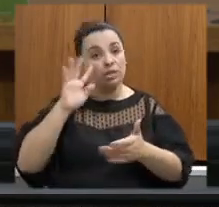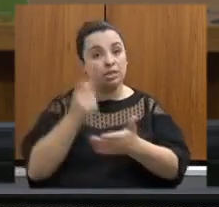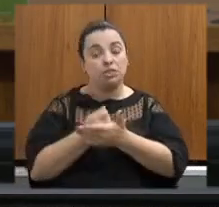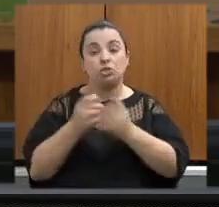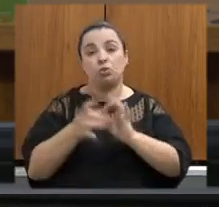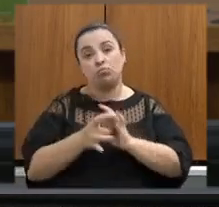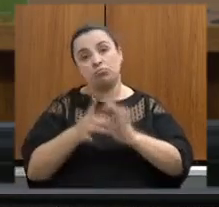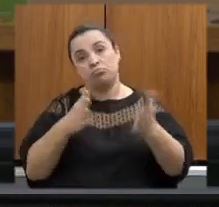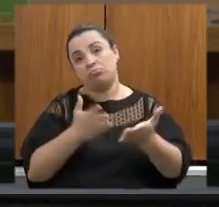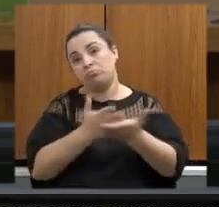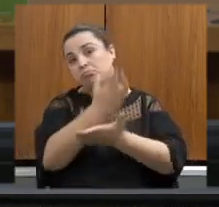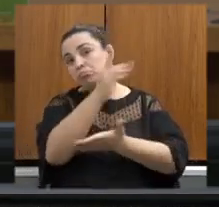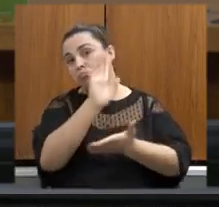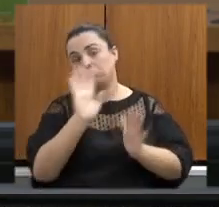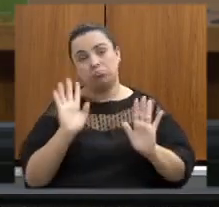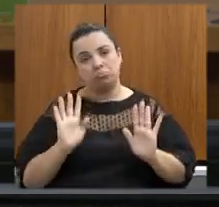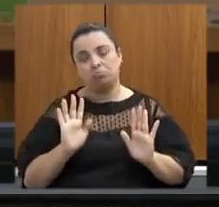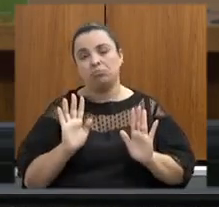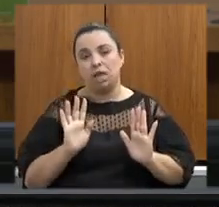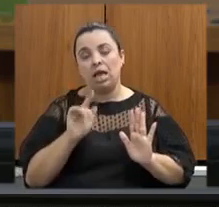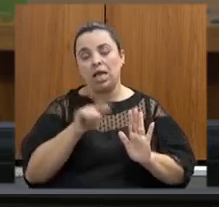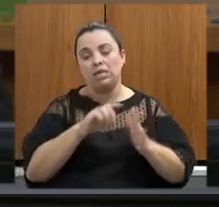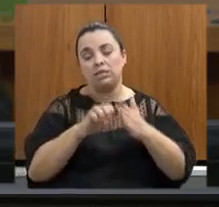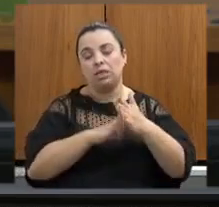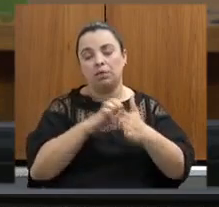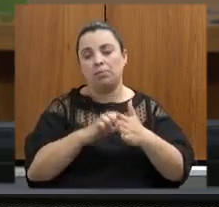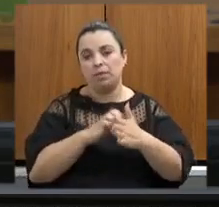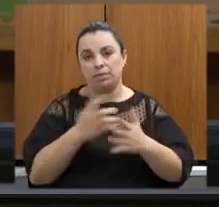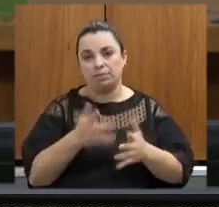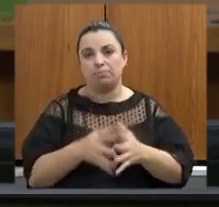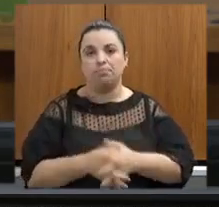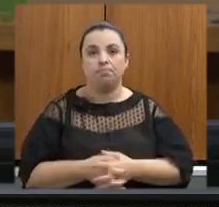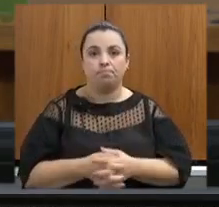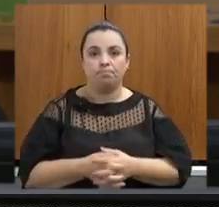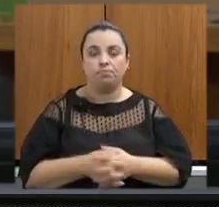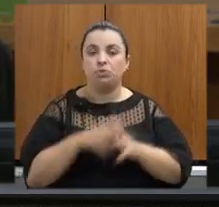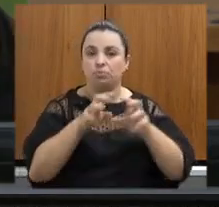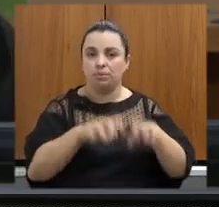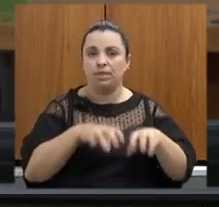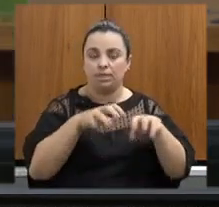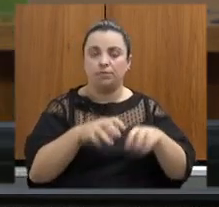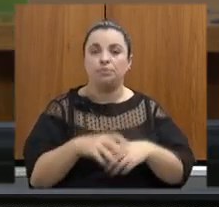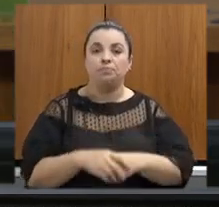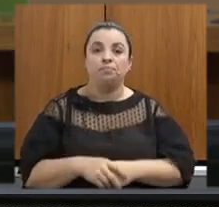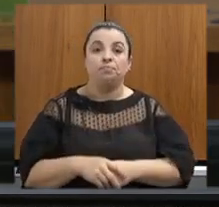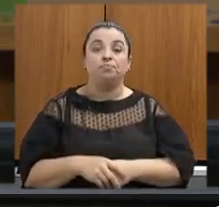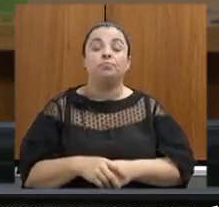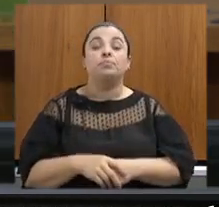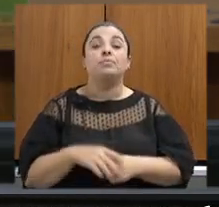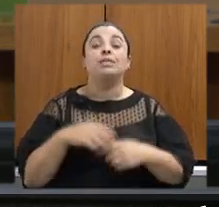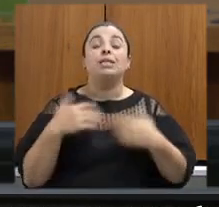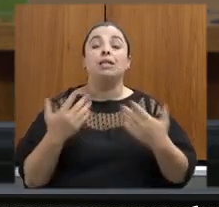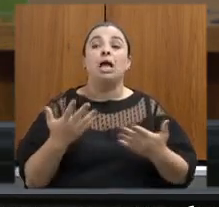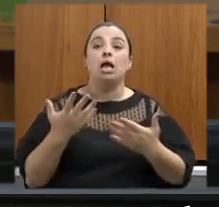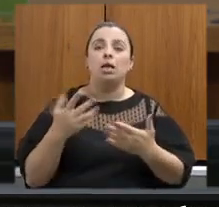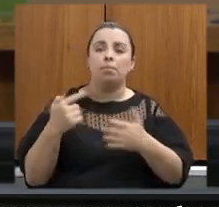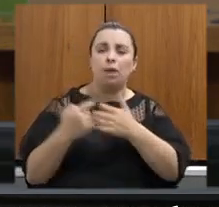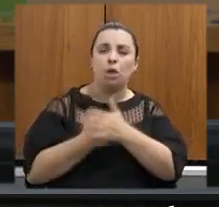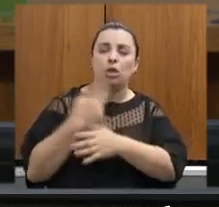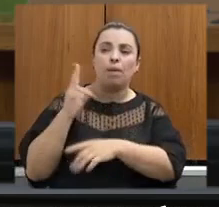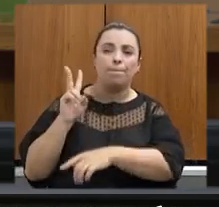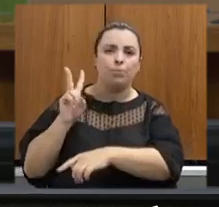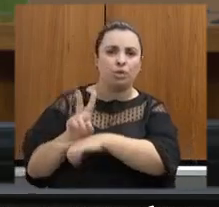empresa aqui em discussão bem em relação à proteção da Serra do Curral